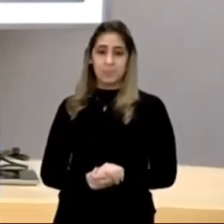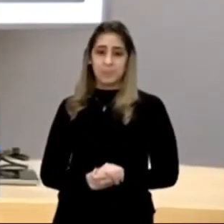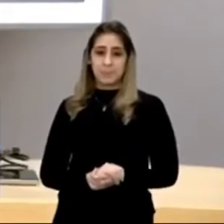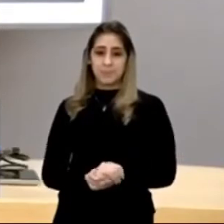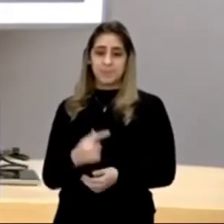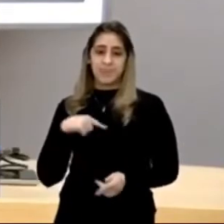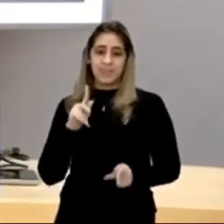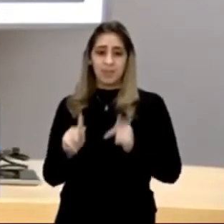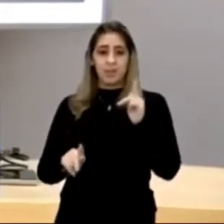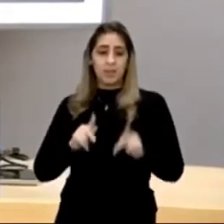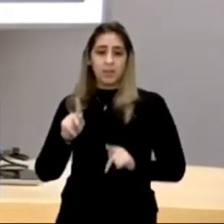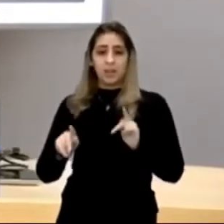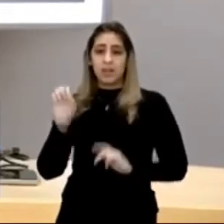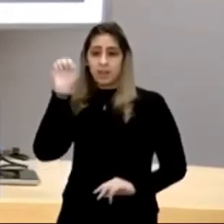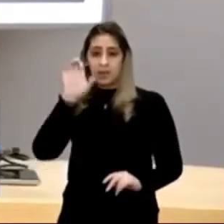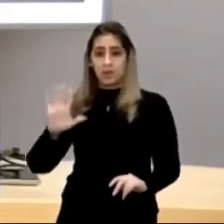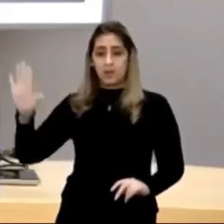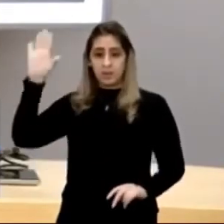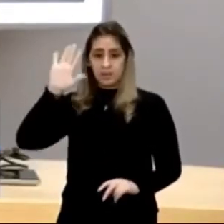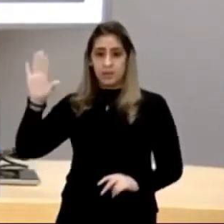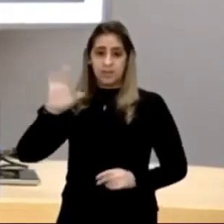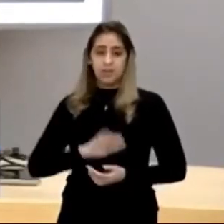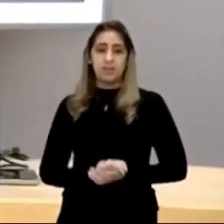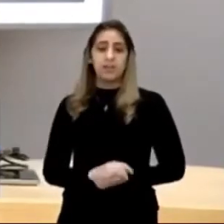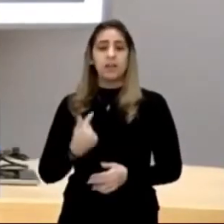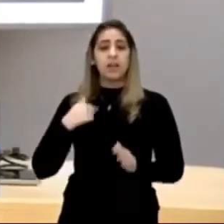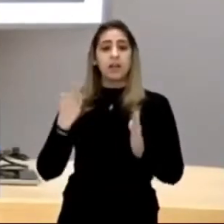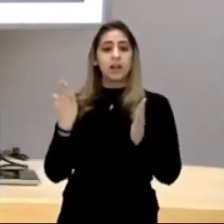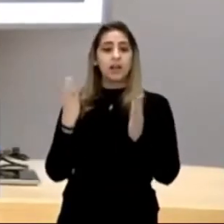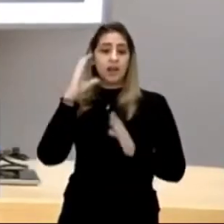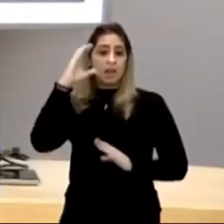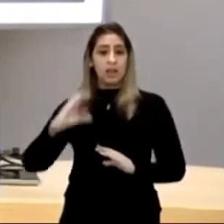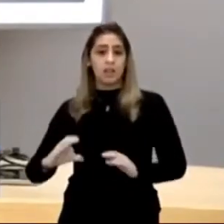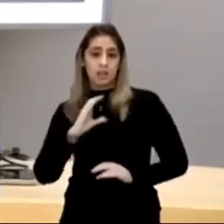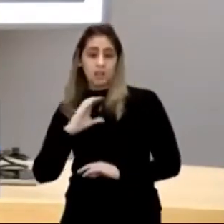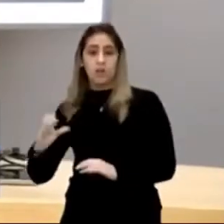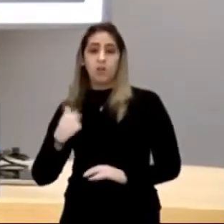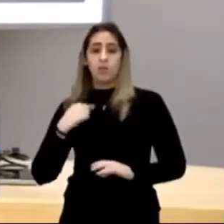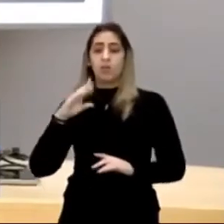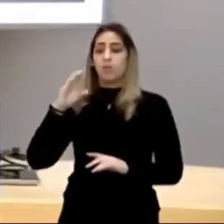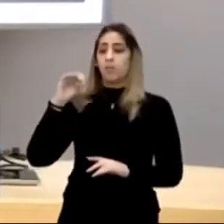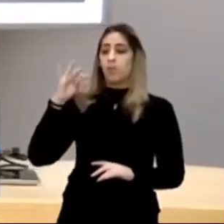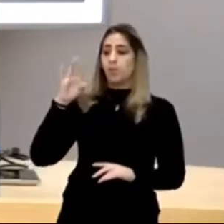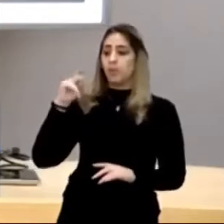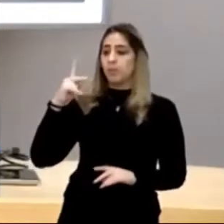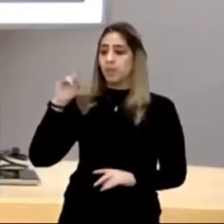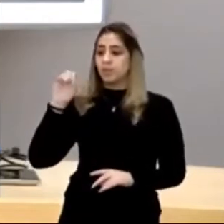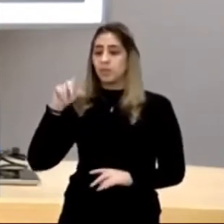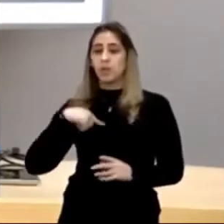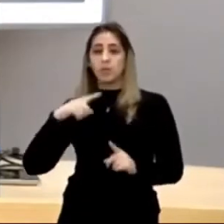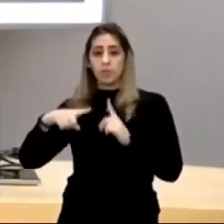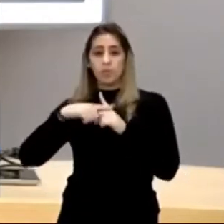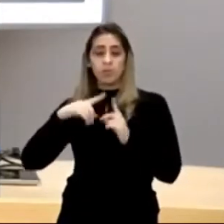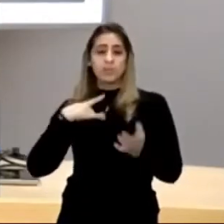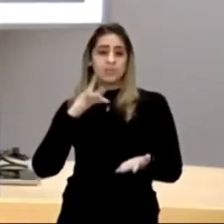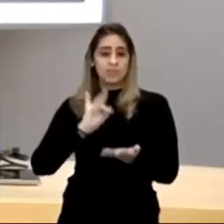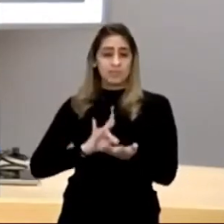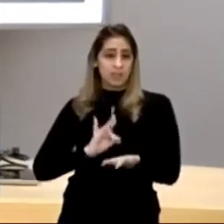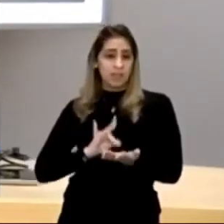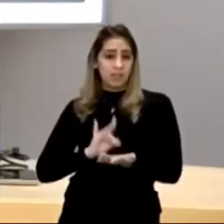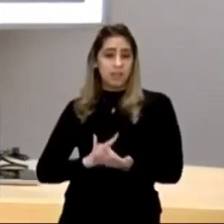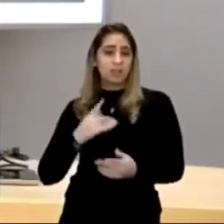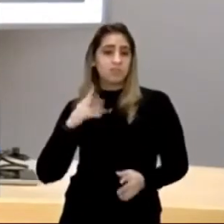uma população, europeia, católica, olha, o monte de pascual, Veracruz, a cruz verdadeira, ou seja, já